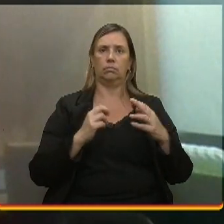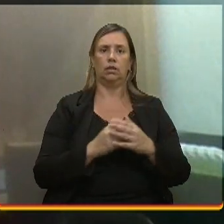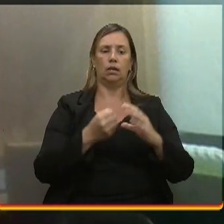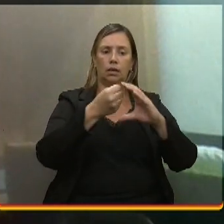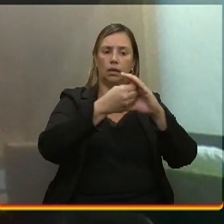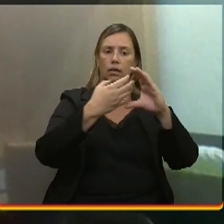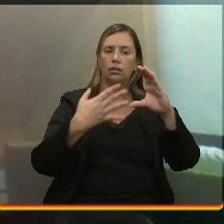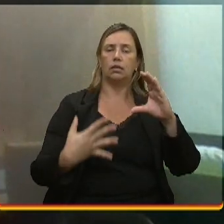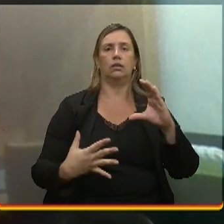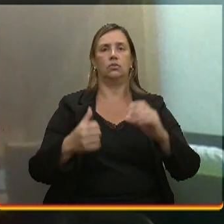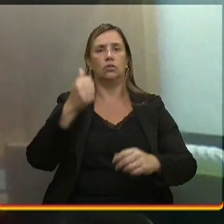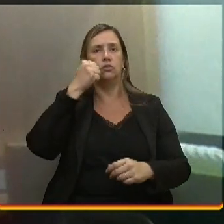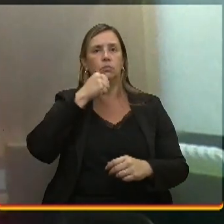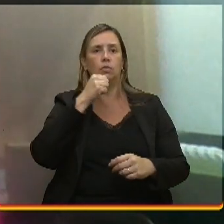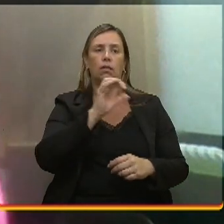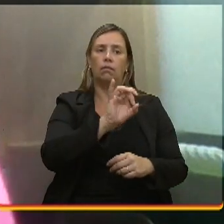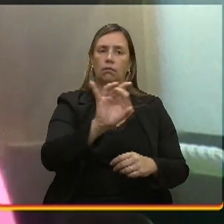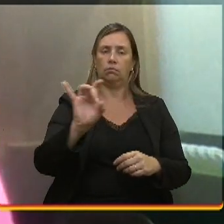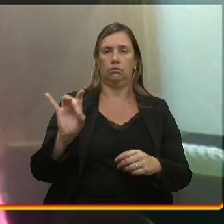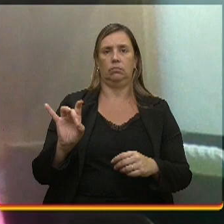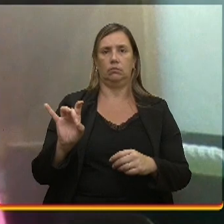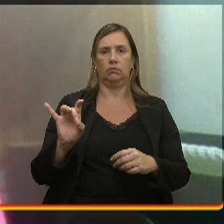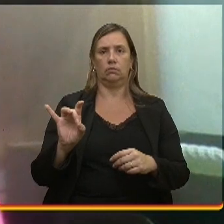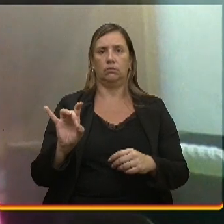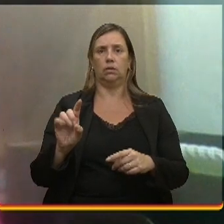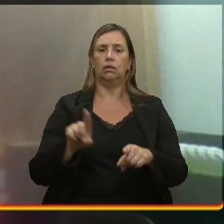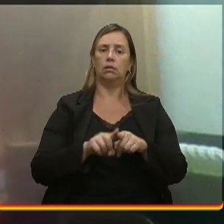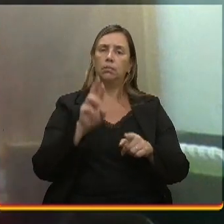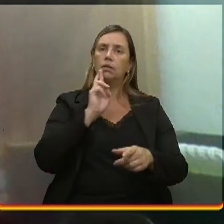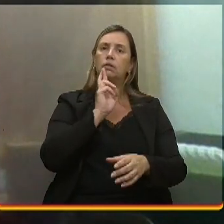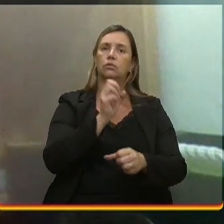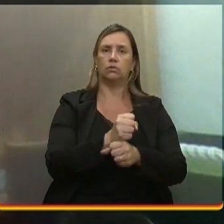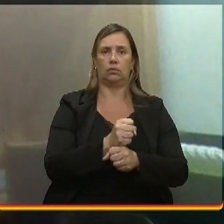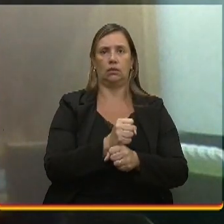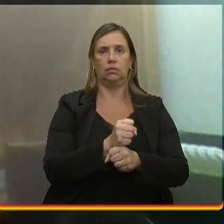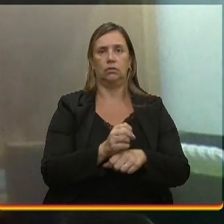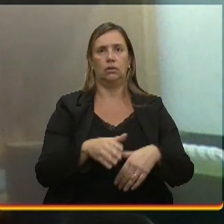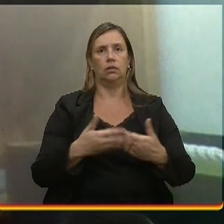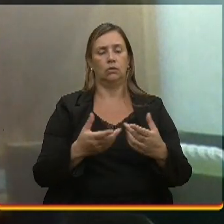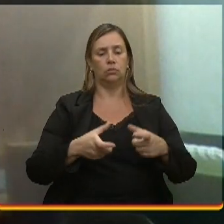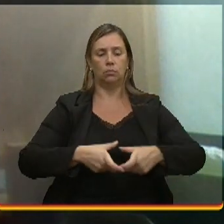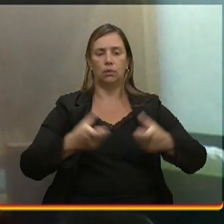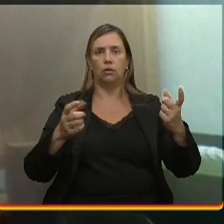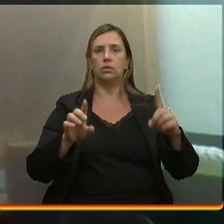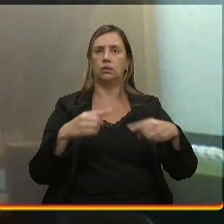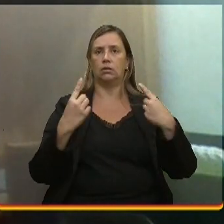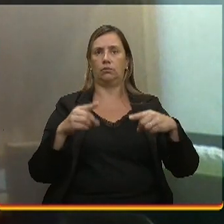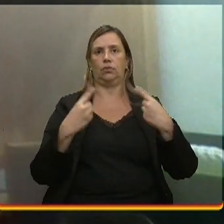dela e o que ela está trazendo como resultado, esse, sim, é um dos maiores desafios.